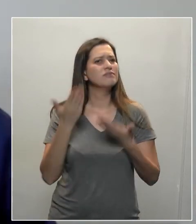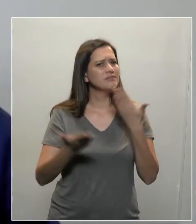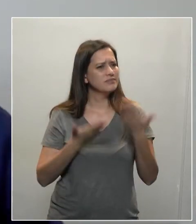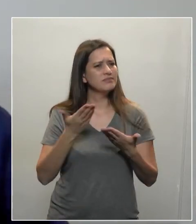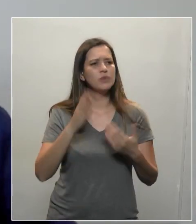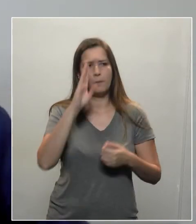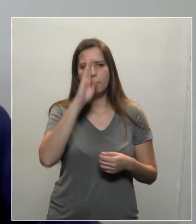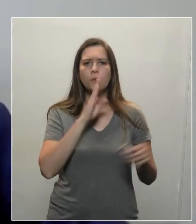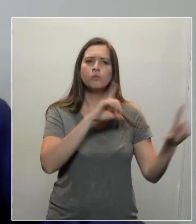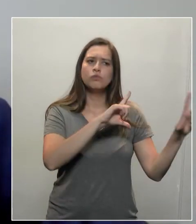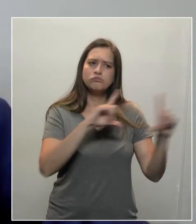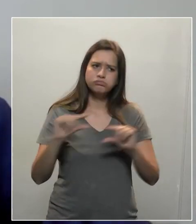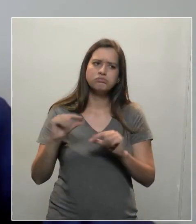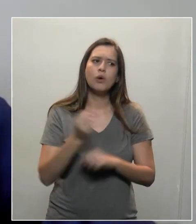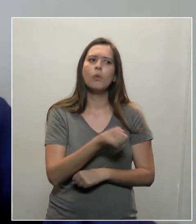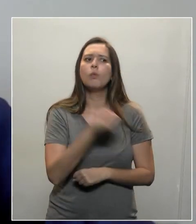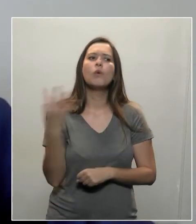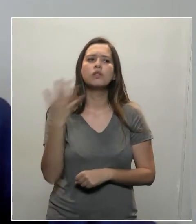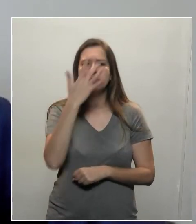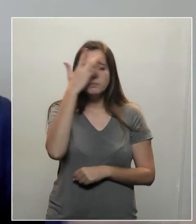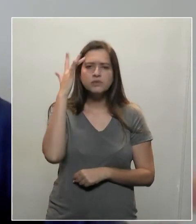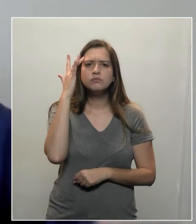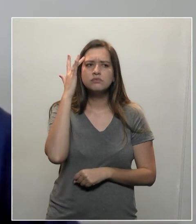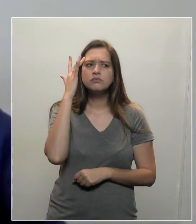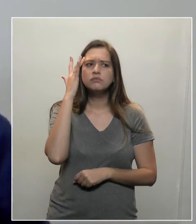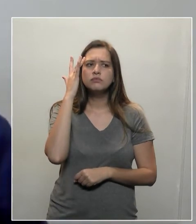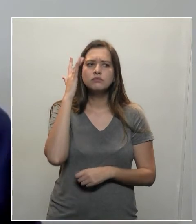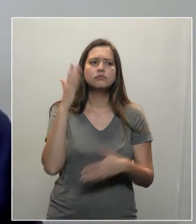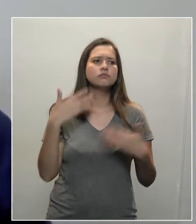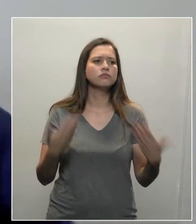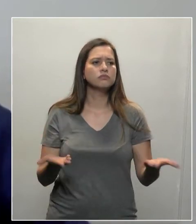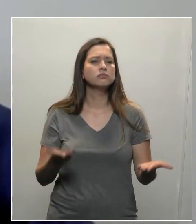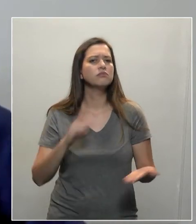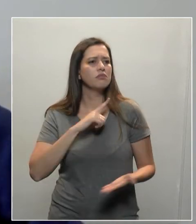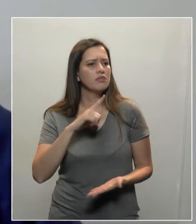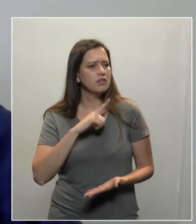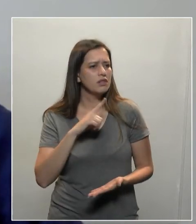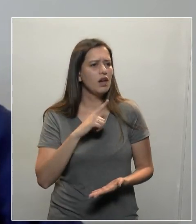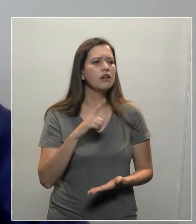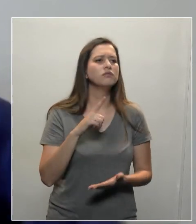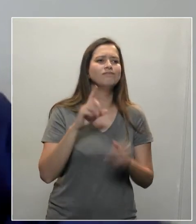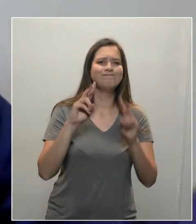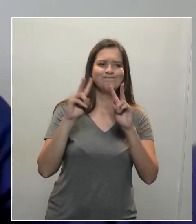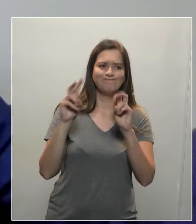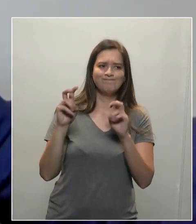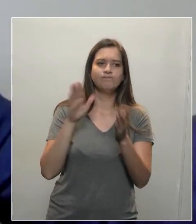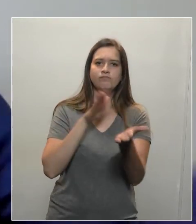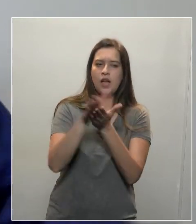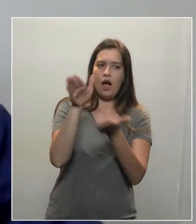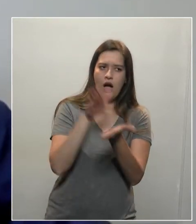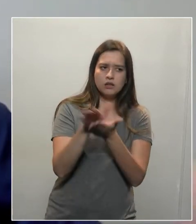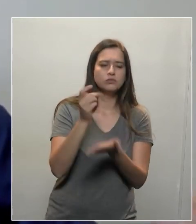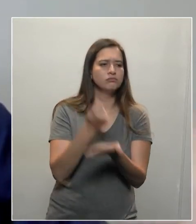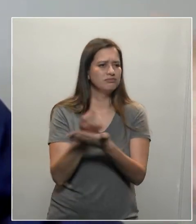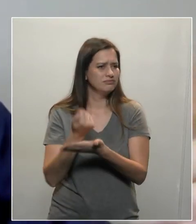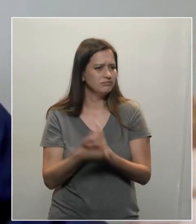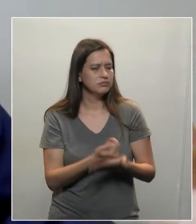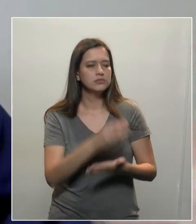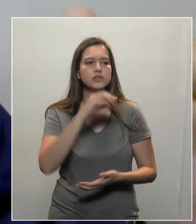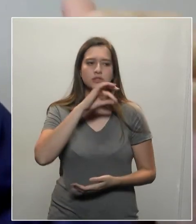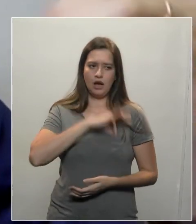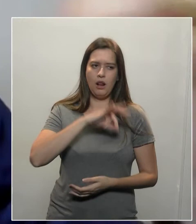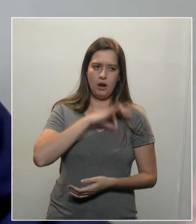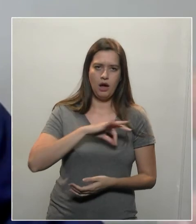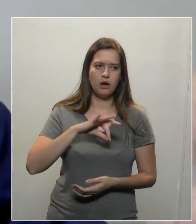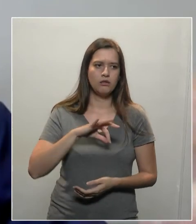relação receita e despesa, o Paraná tem margem fiscal,